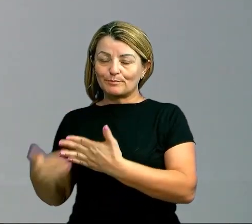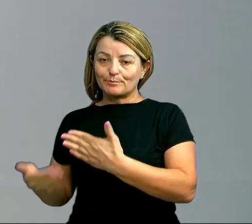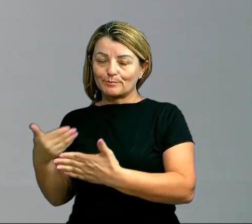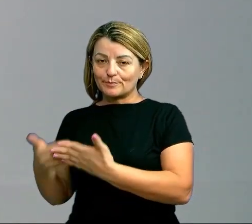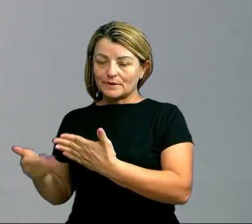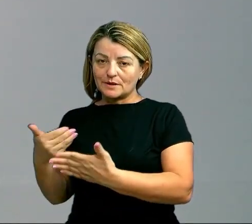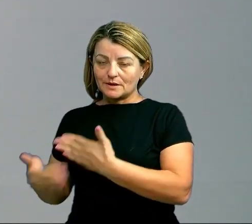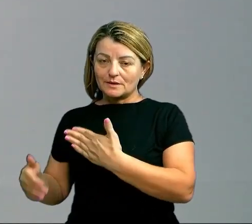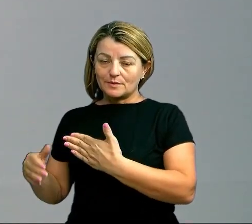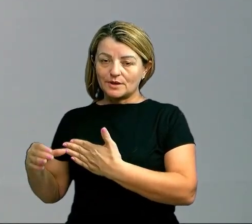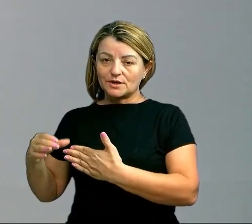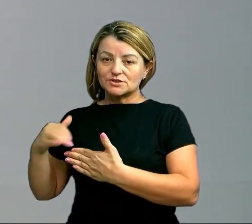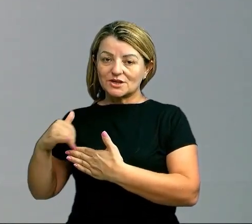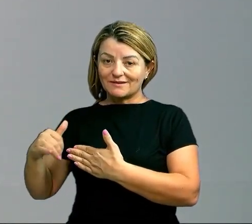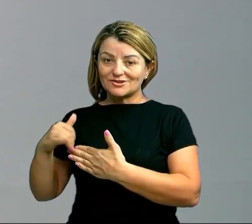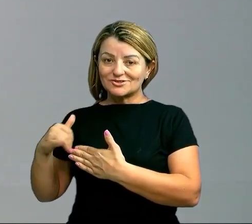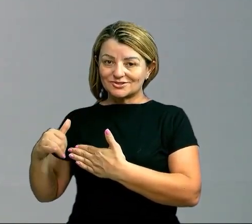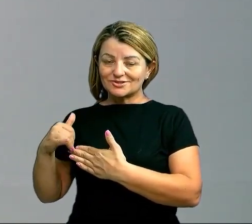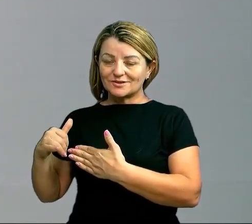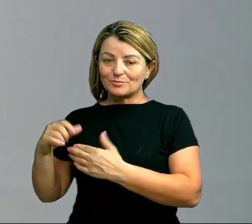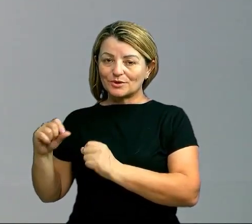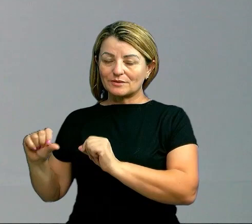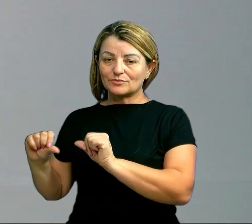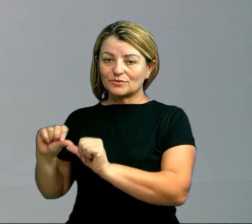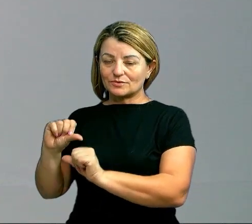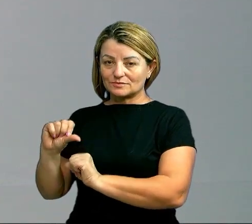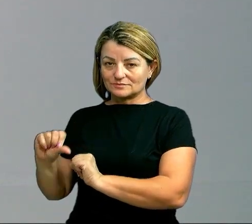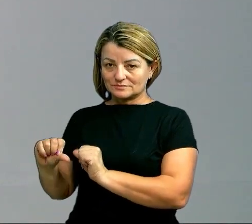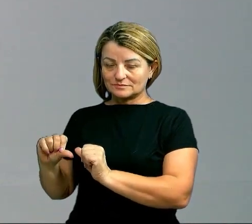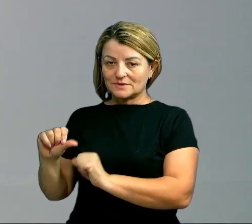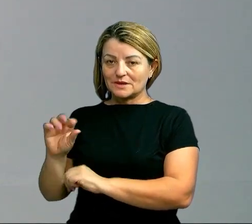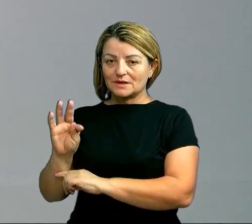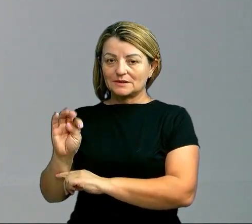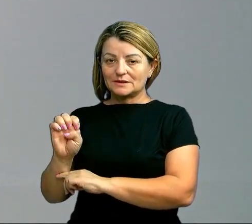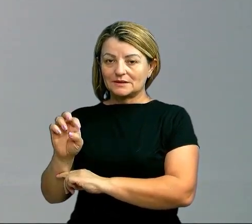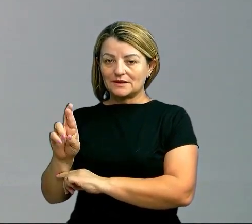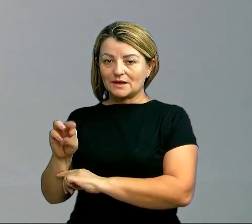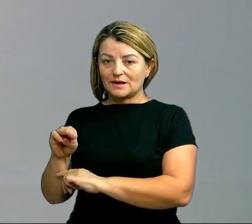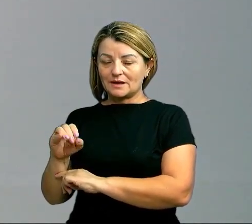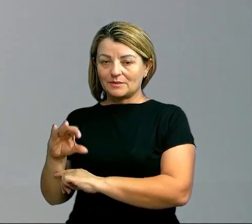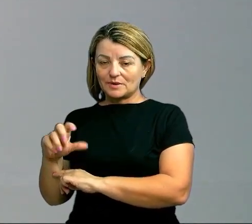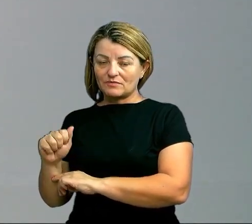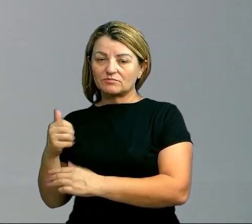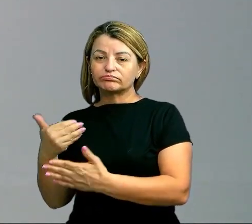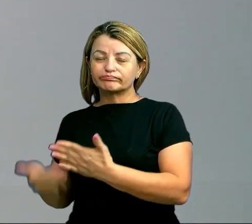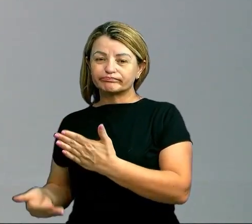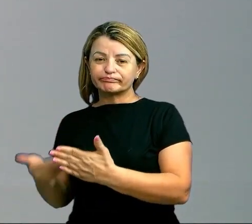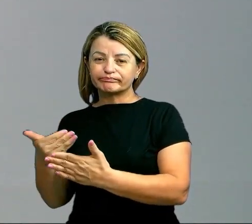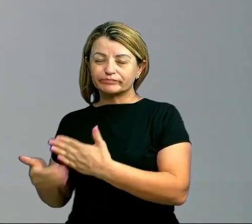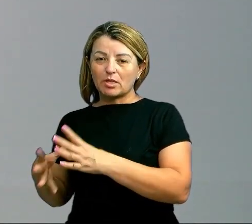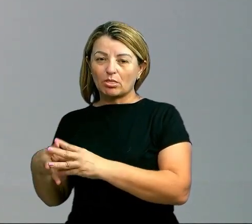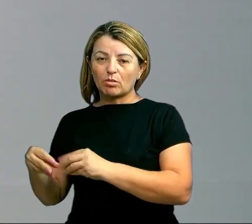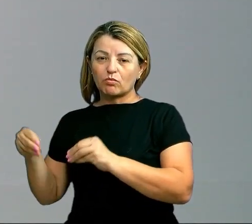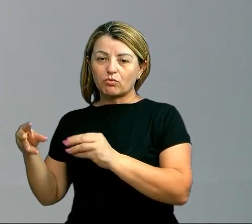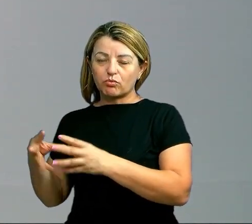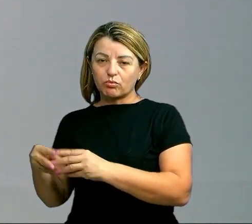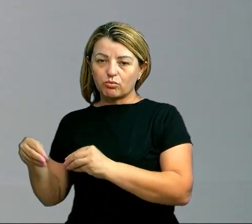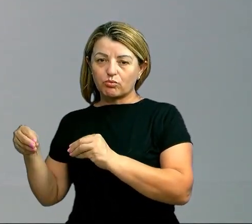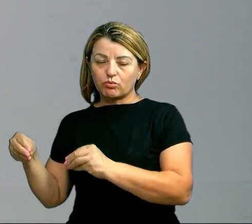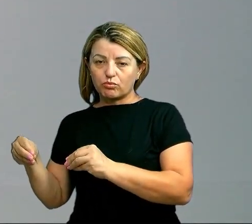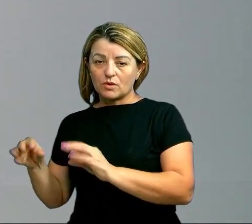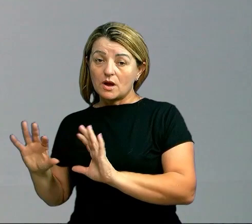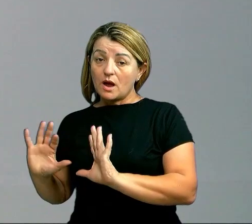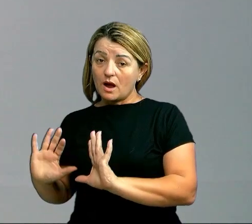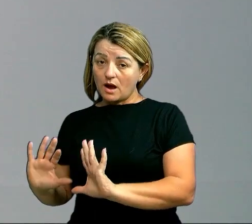já que parte dessa energia que é convertida em energia térmica ela vai estar perdendo ela vai ser dissipada então parte